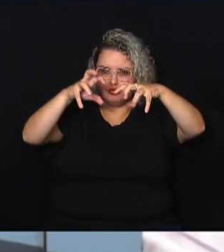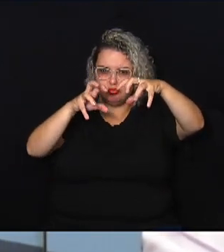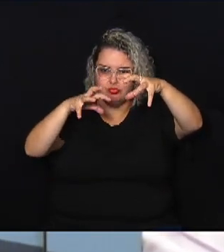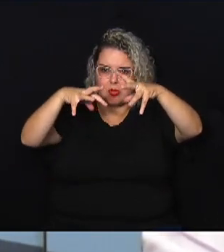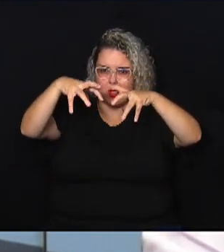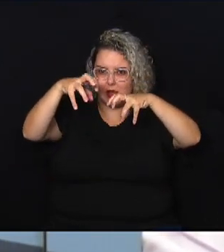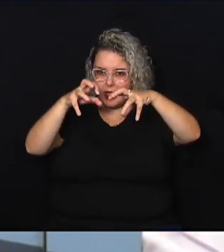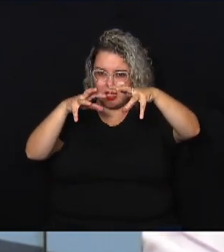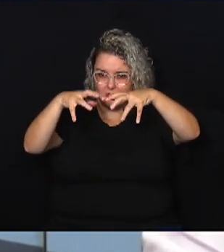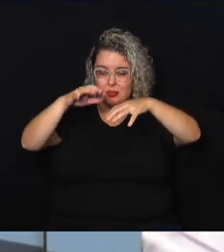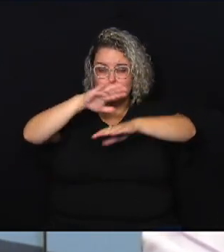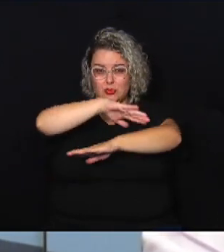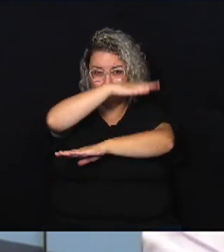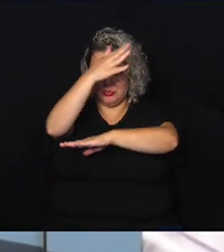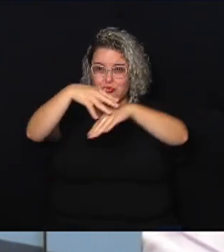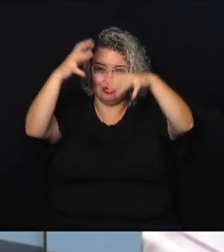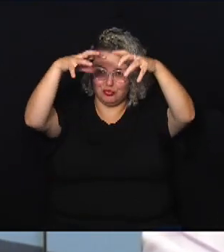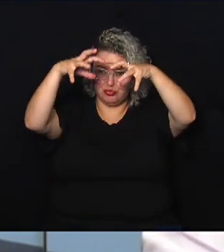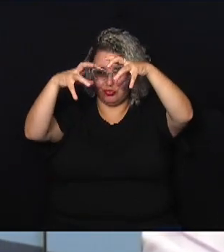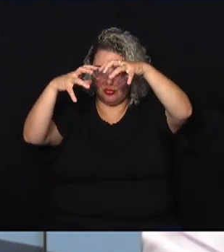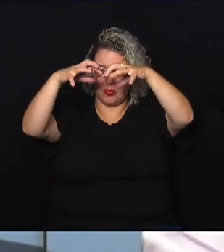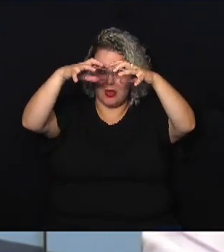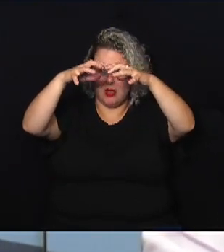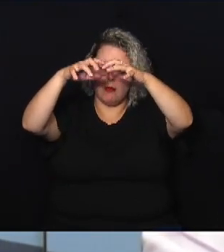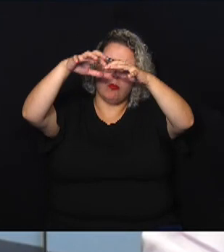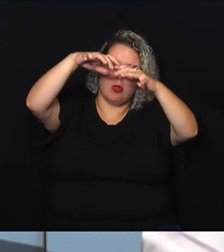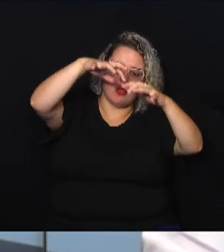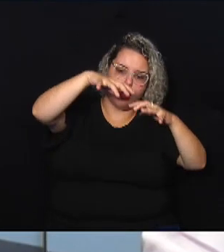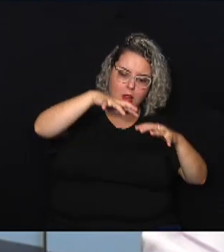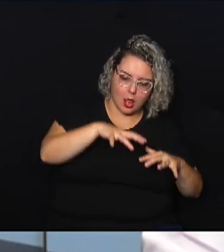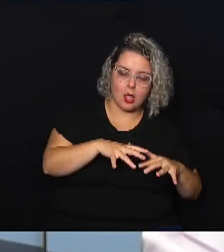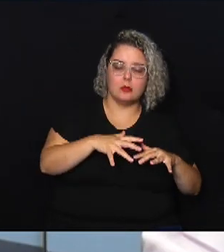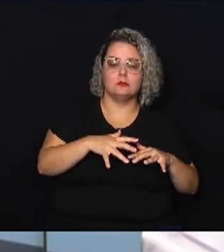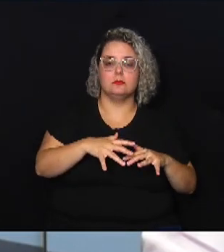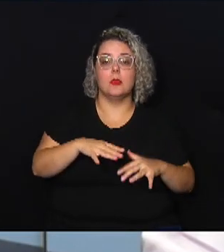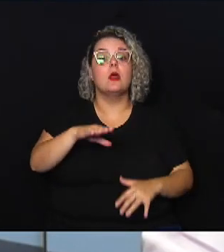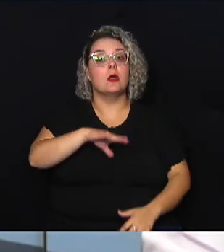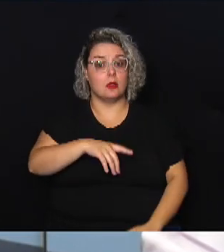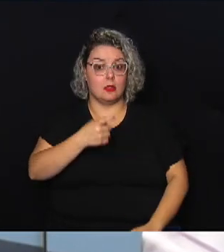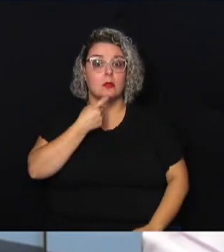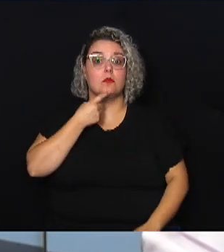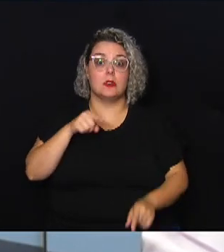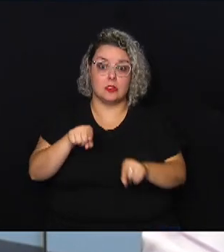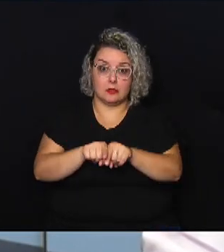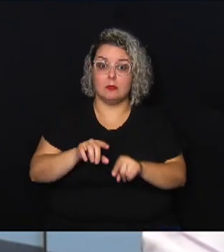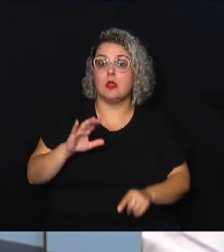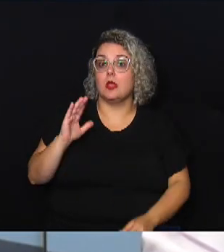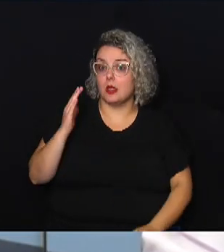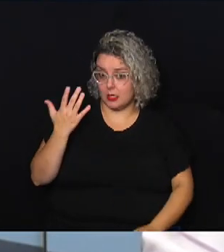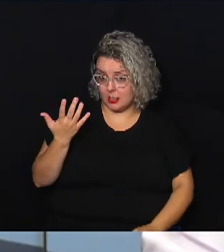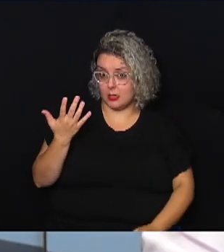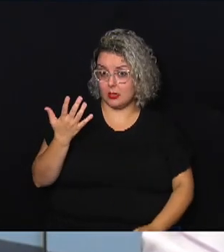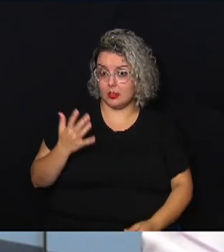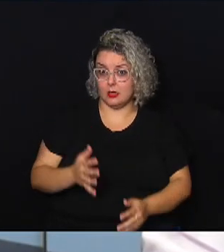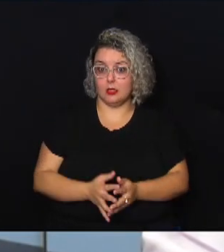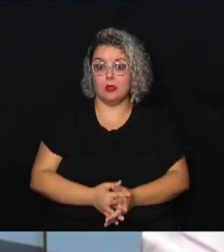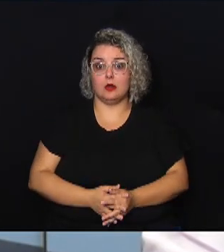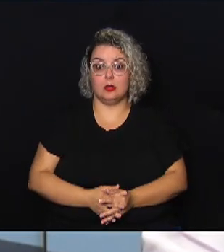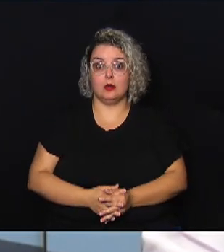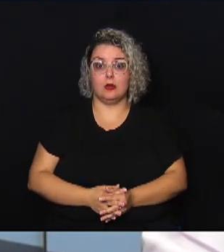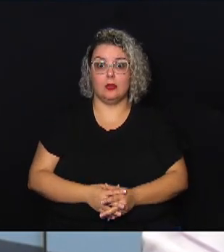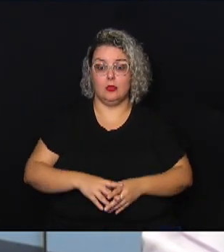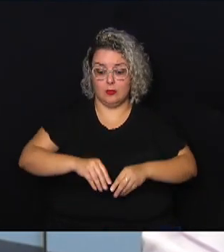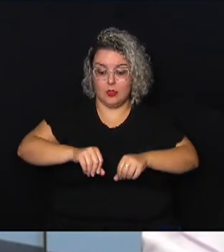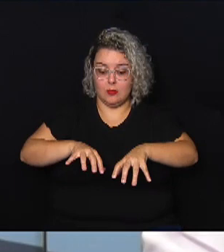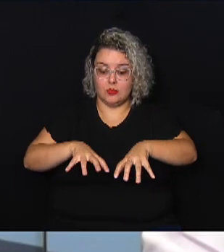terreno e ele desce devido à geografia. Campinas também acontece de amolecer o